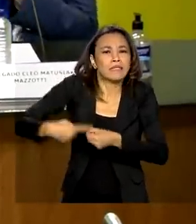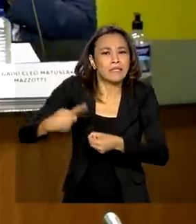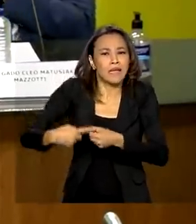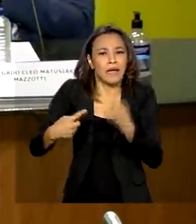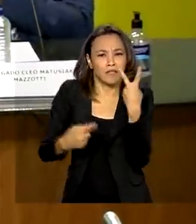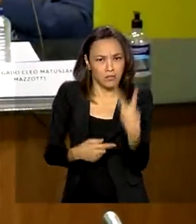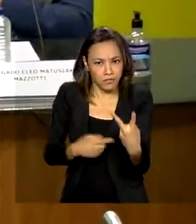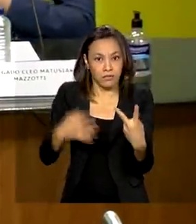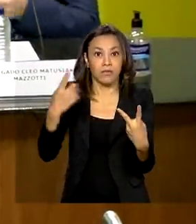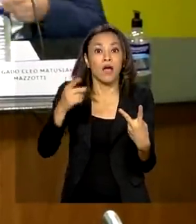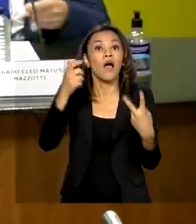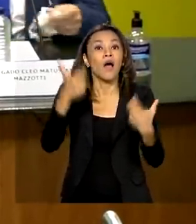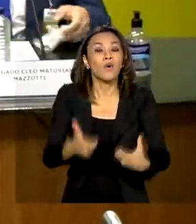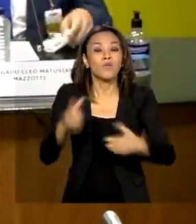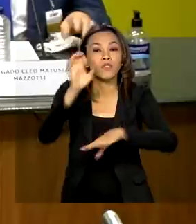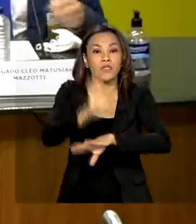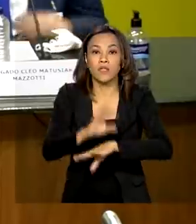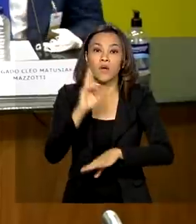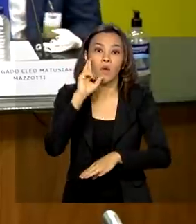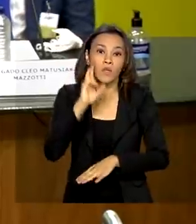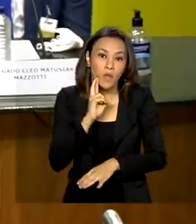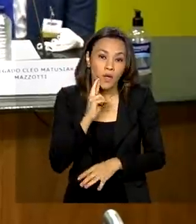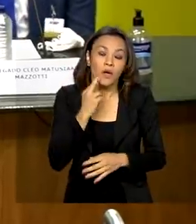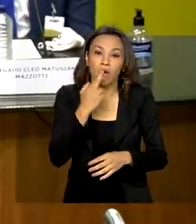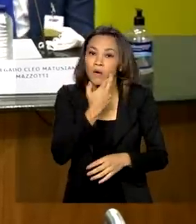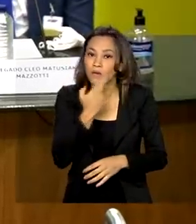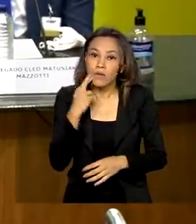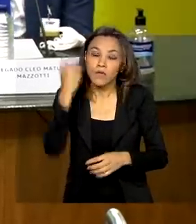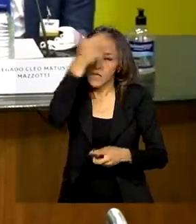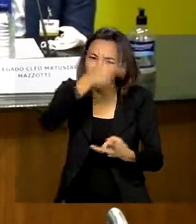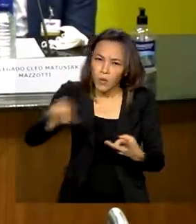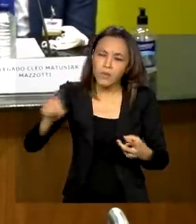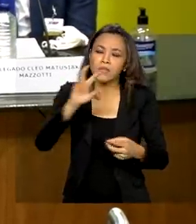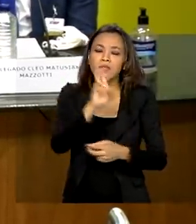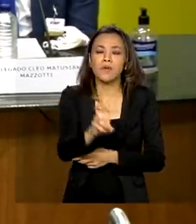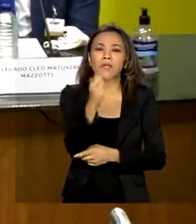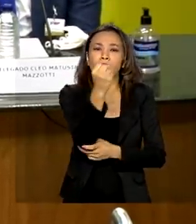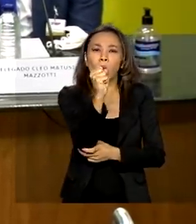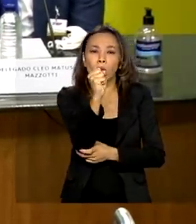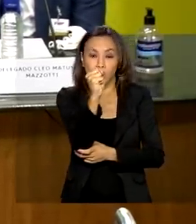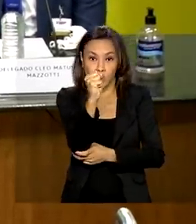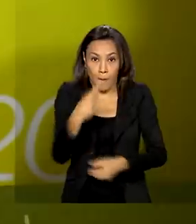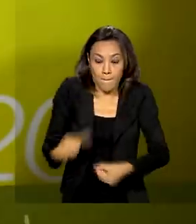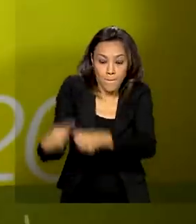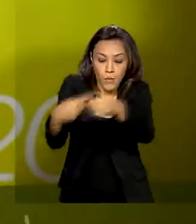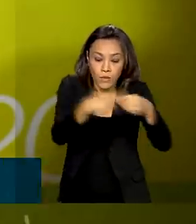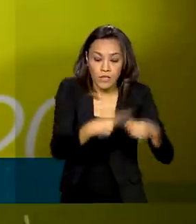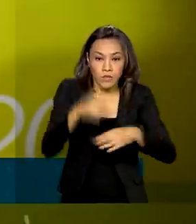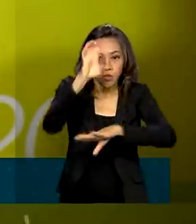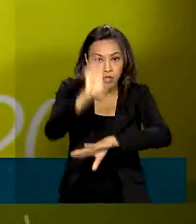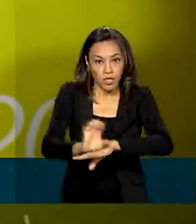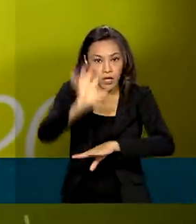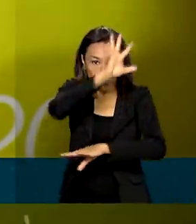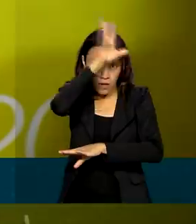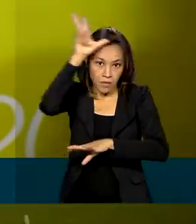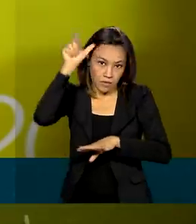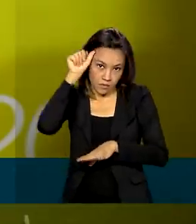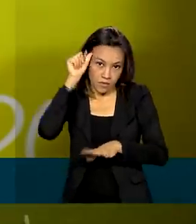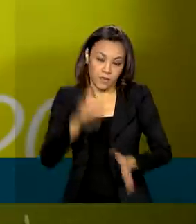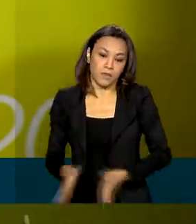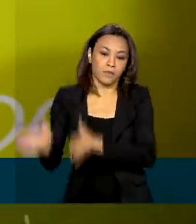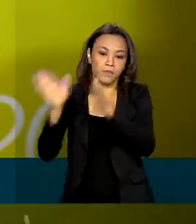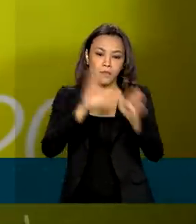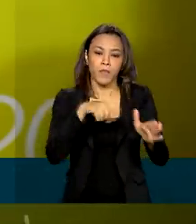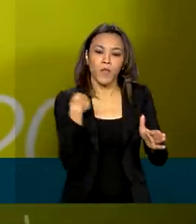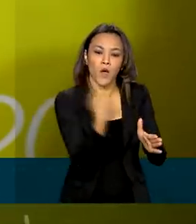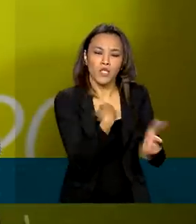Rolim de Moura, em Rondônia, e outros 58 municípios do estado do Amazonas. Temos conversado, tanto com o estado quanto